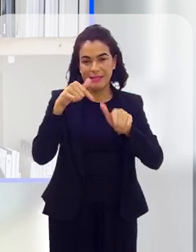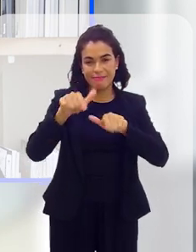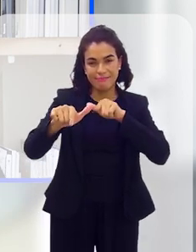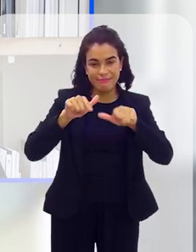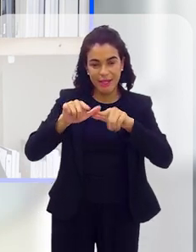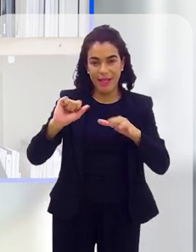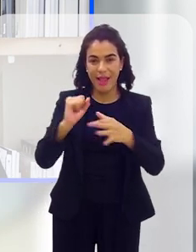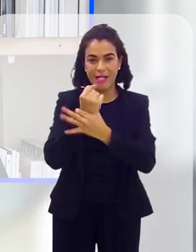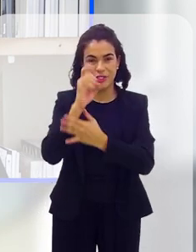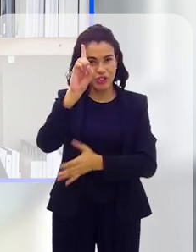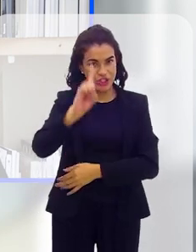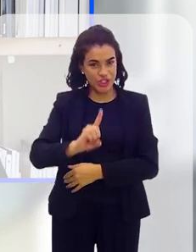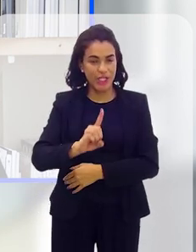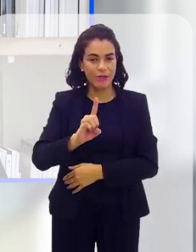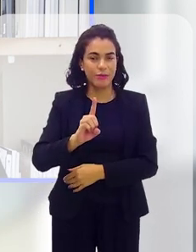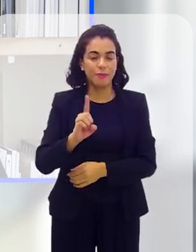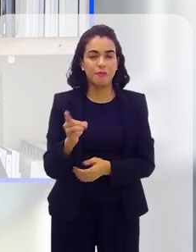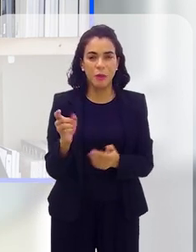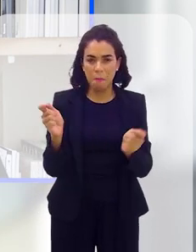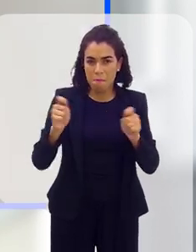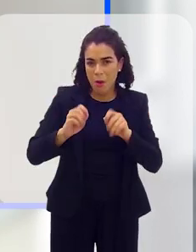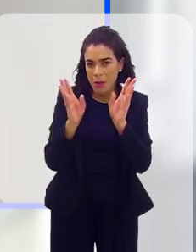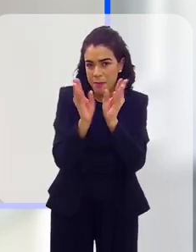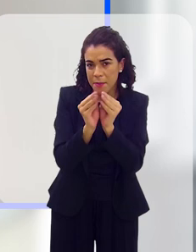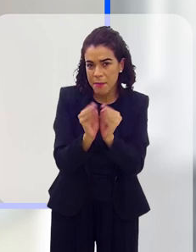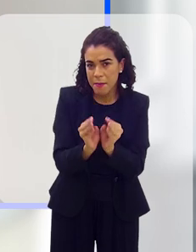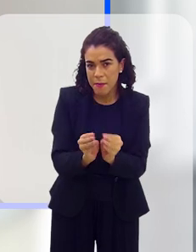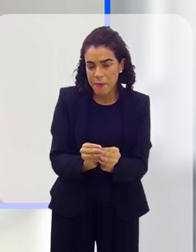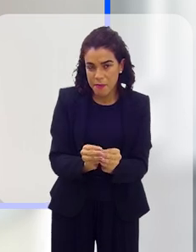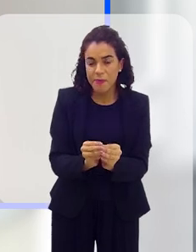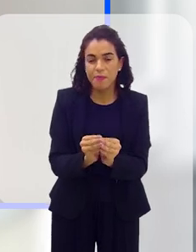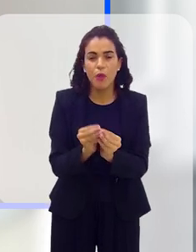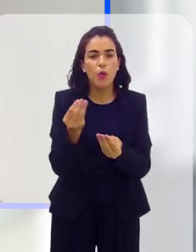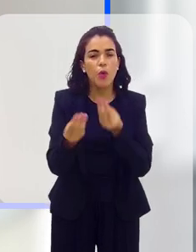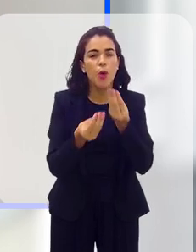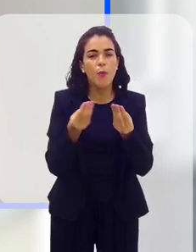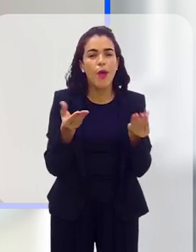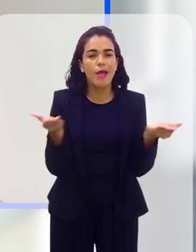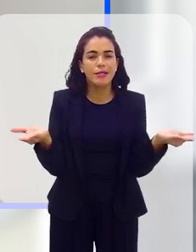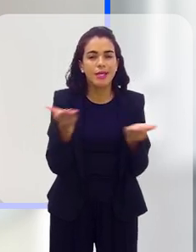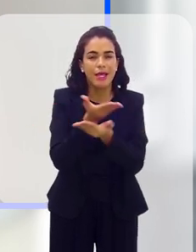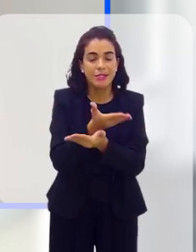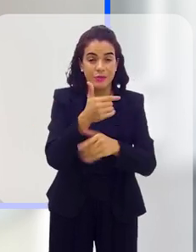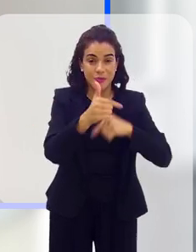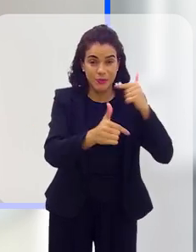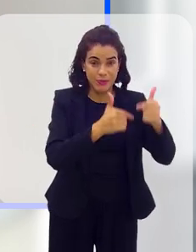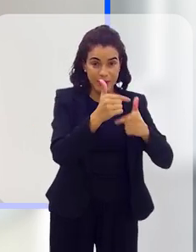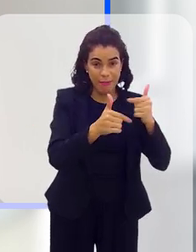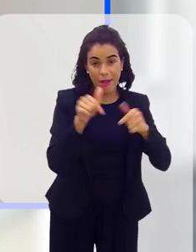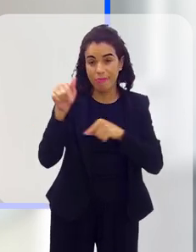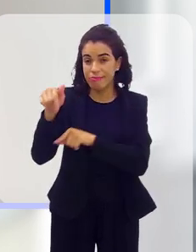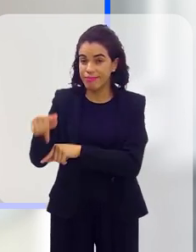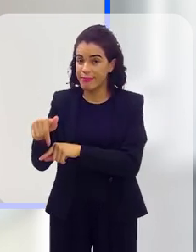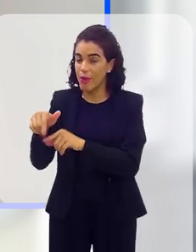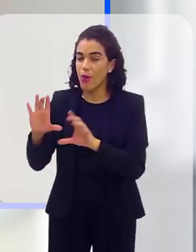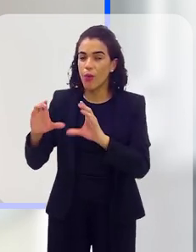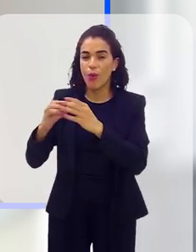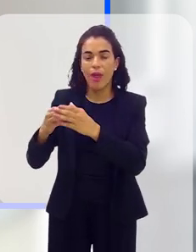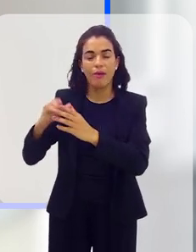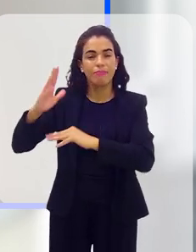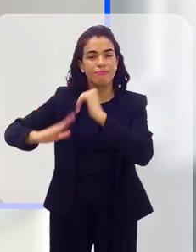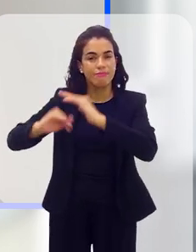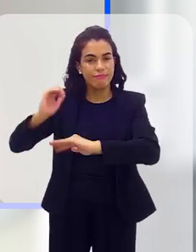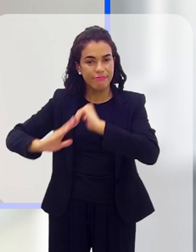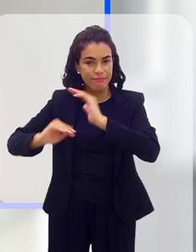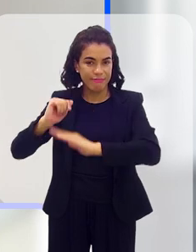direitos trabalhistas a essa categoria. Fala um pouquinho para a gente como é que é essa relação do trabalho com